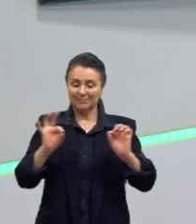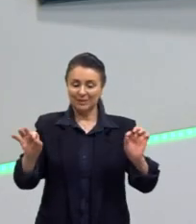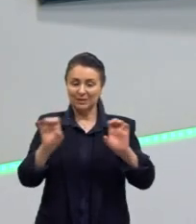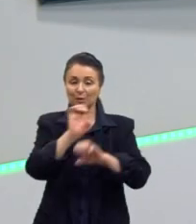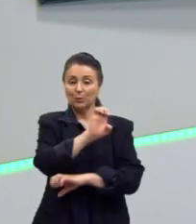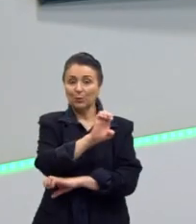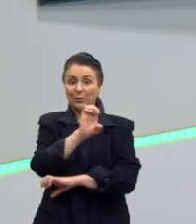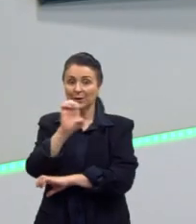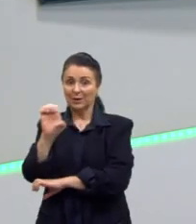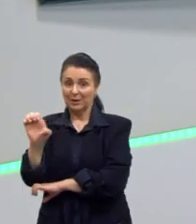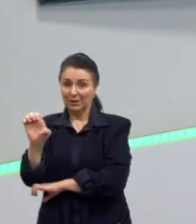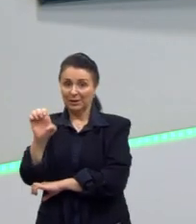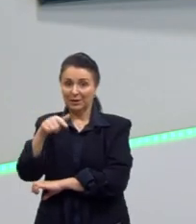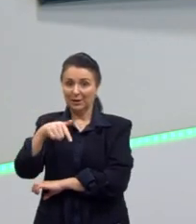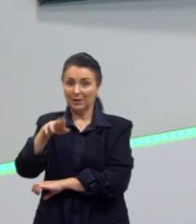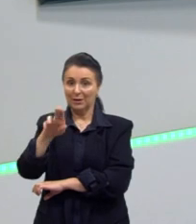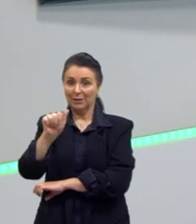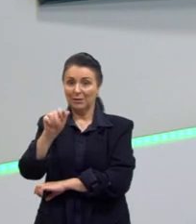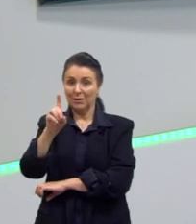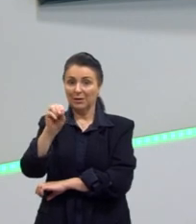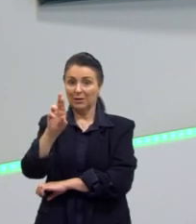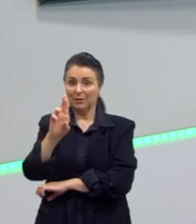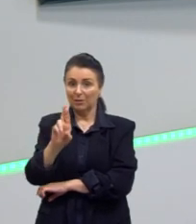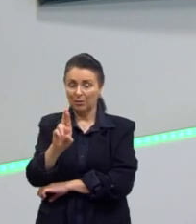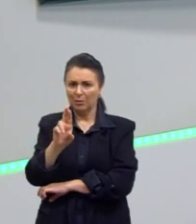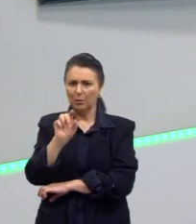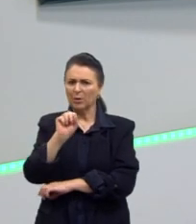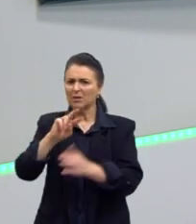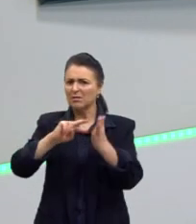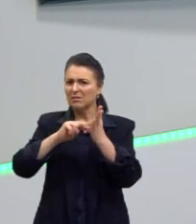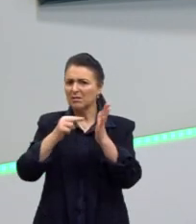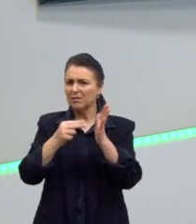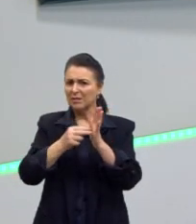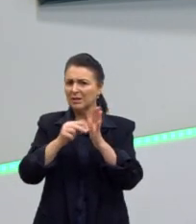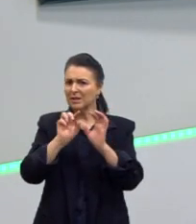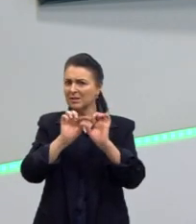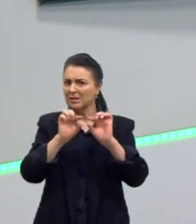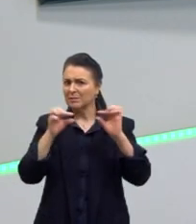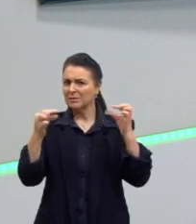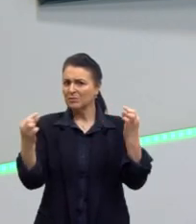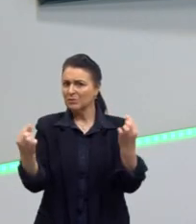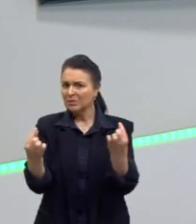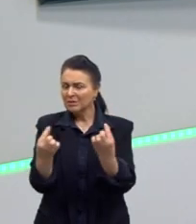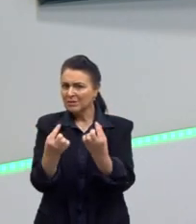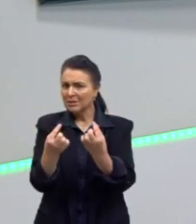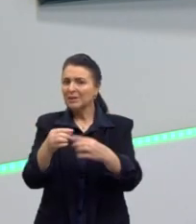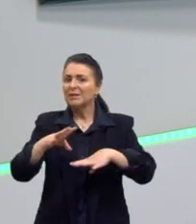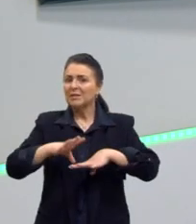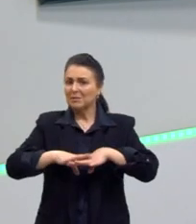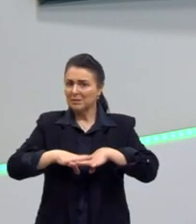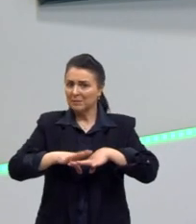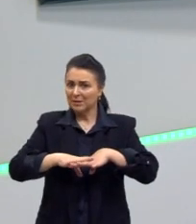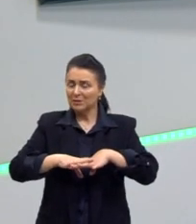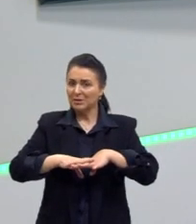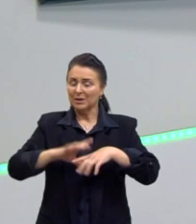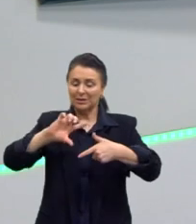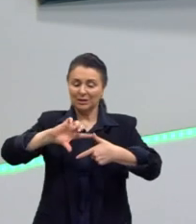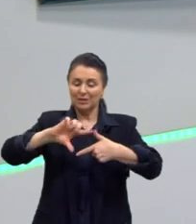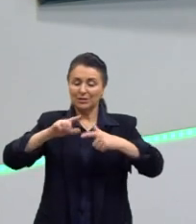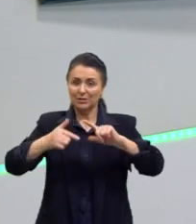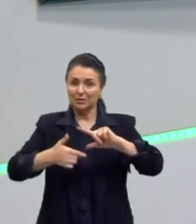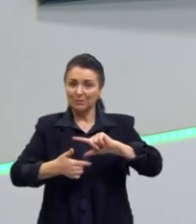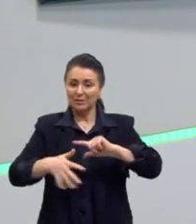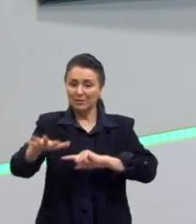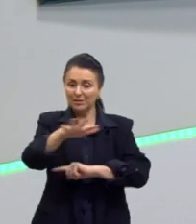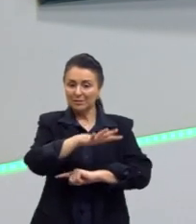Equador que nós vimos na aula de hoje. O que significa essa medida, Equador, na matemática, na geometria espacial,